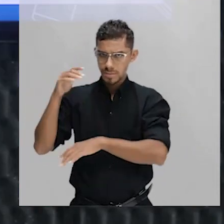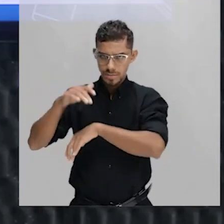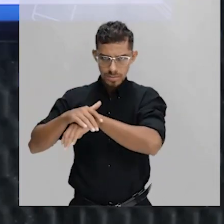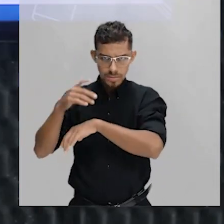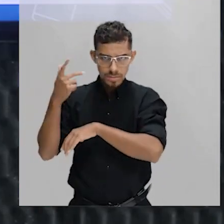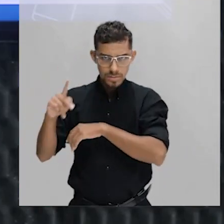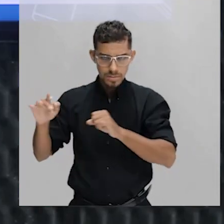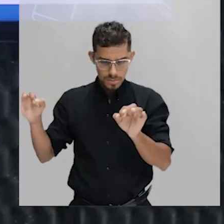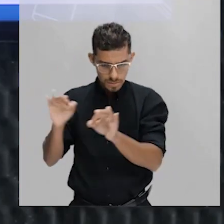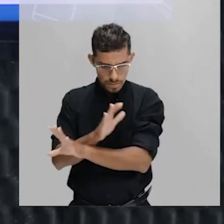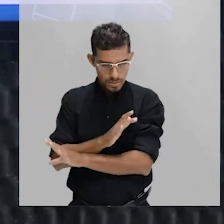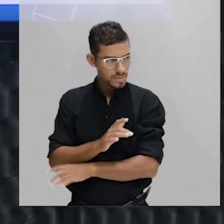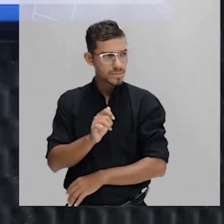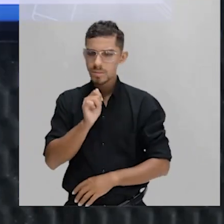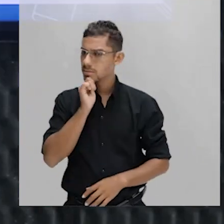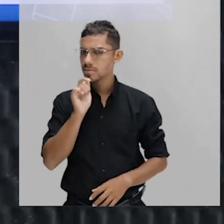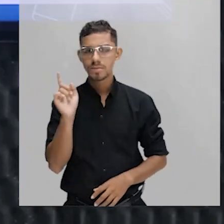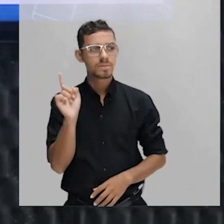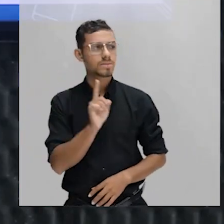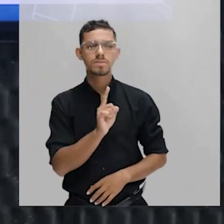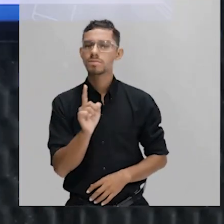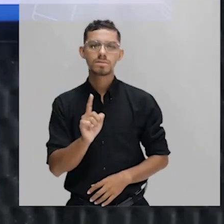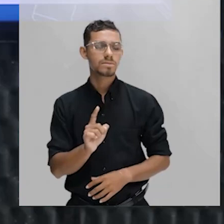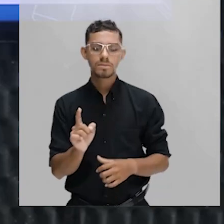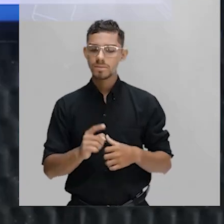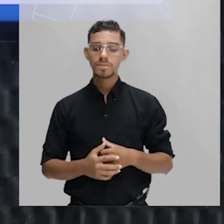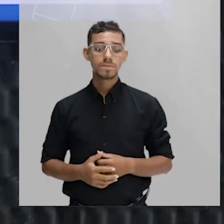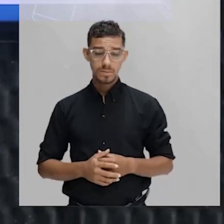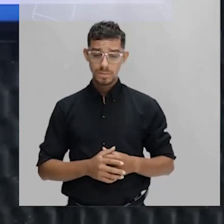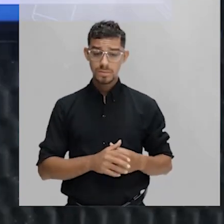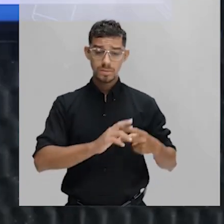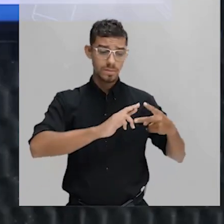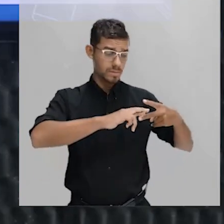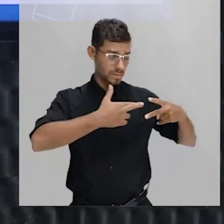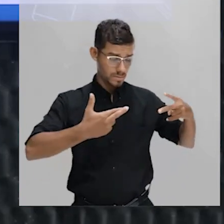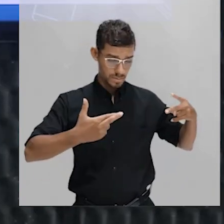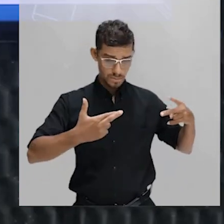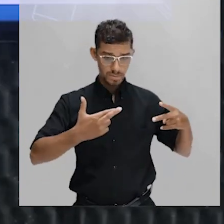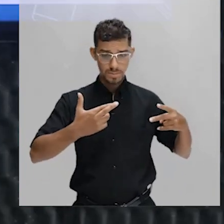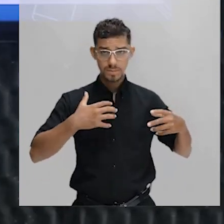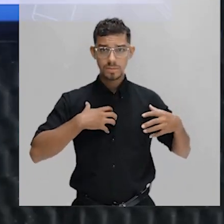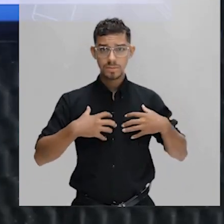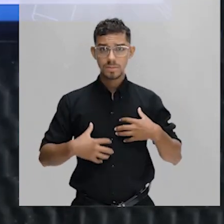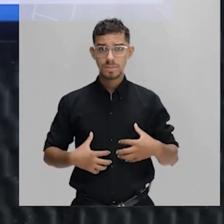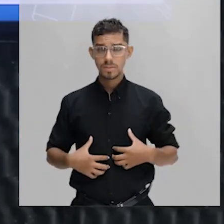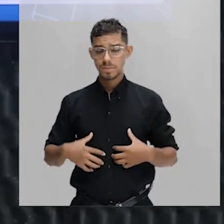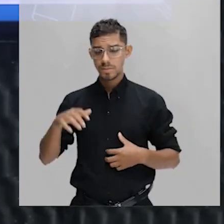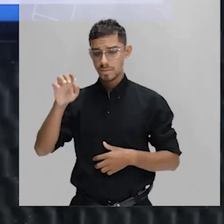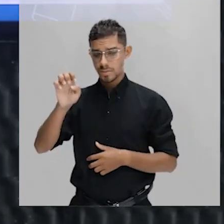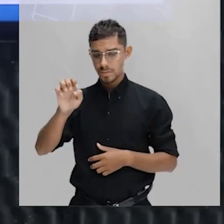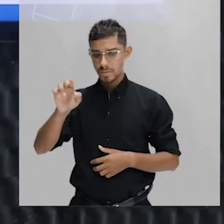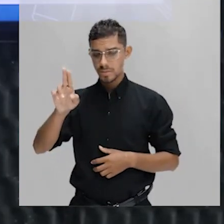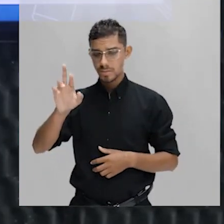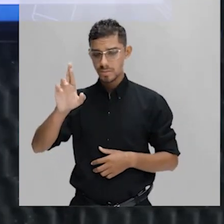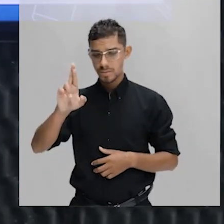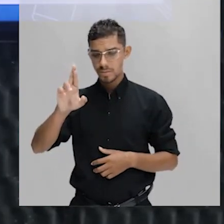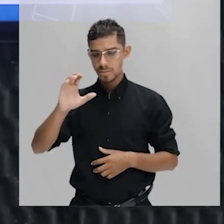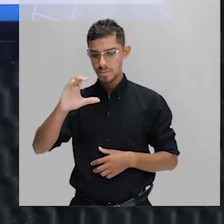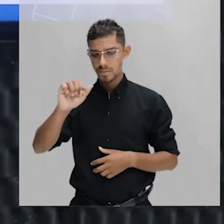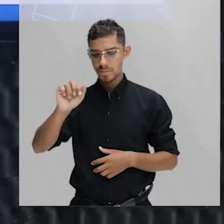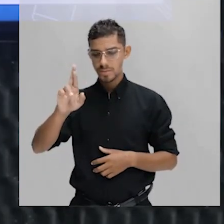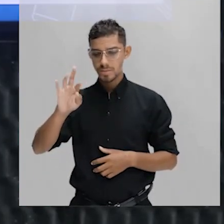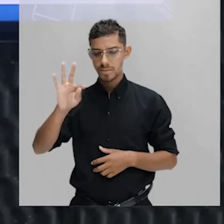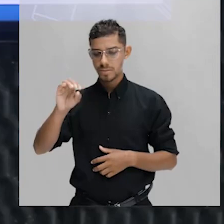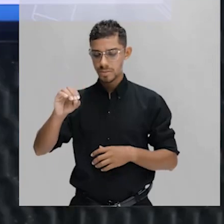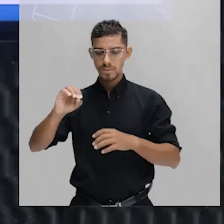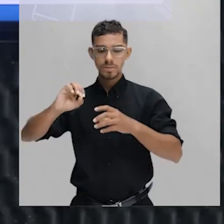Não. Esse RNA que é produzido aqui, se for no organismo, numa célula eucariótica, ele tem um monte de trechos